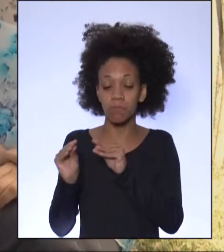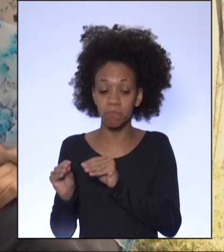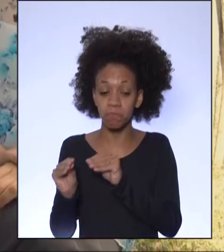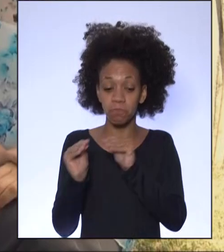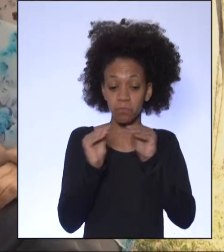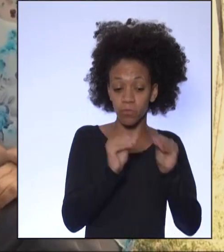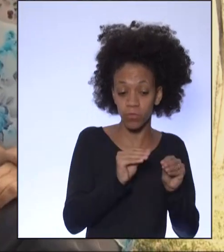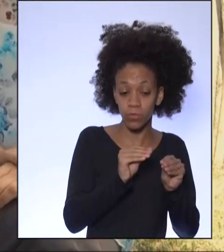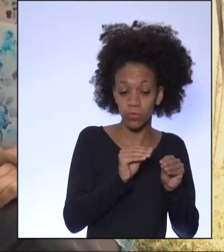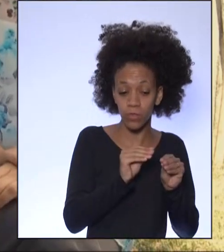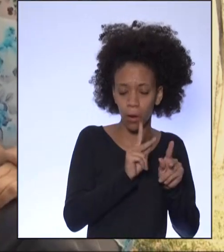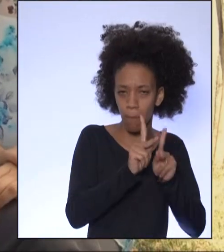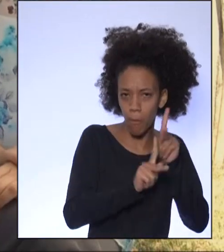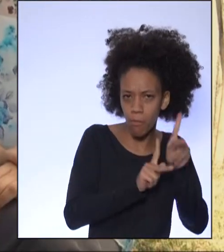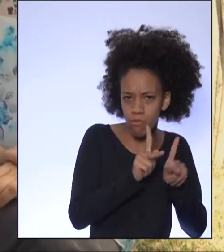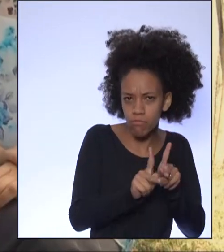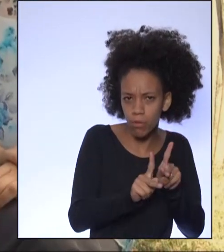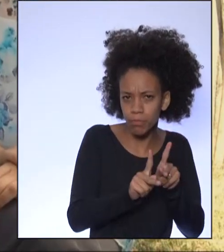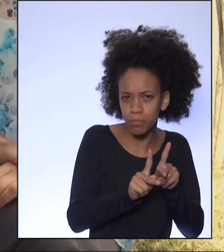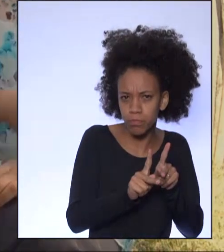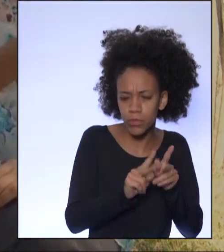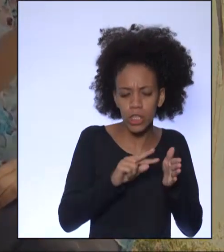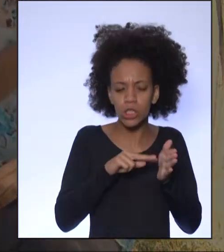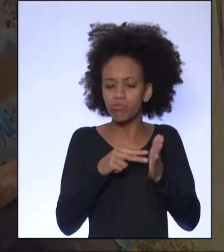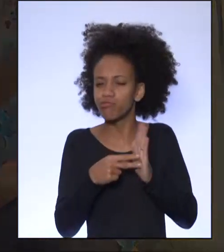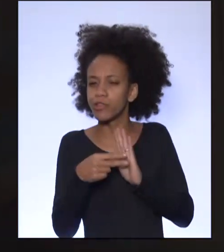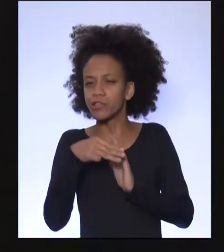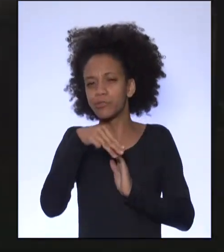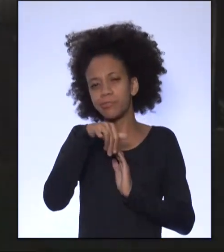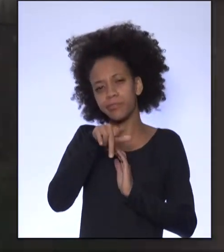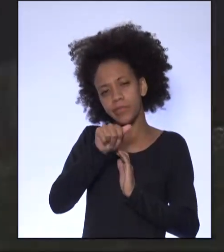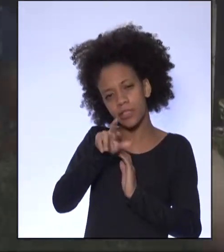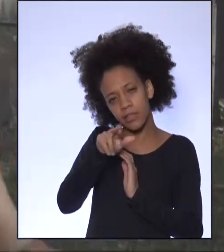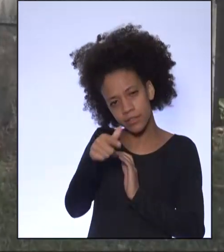populacional e tipos de migração. Vamos lá?